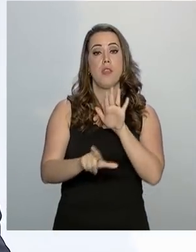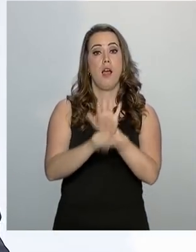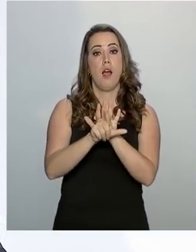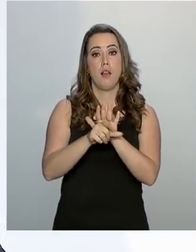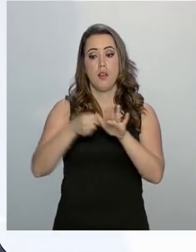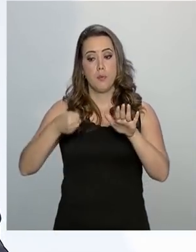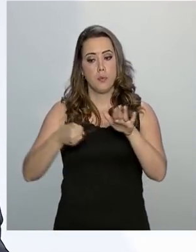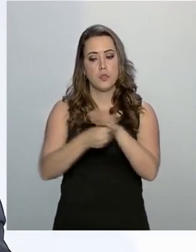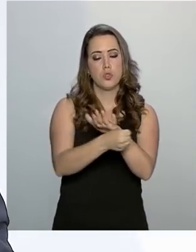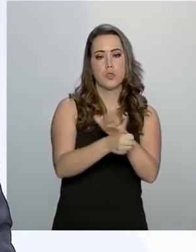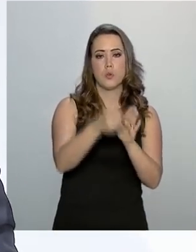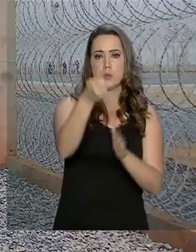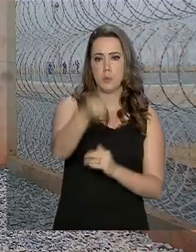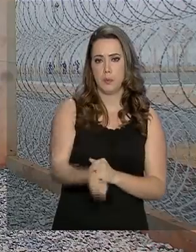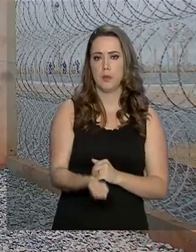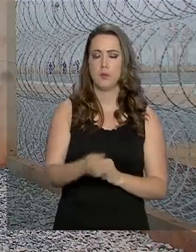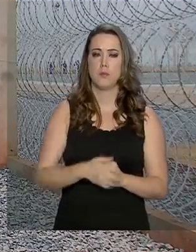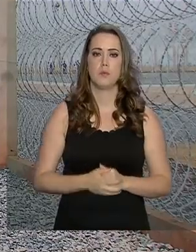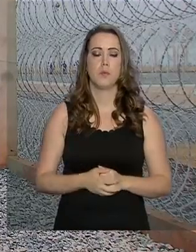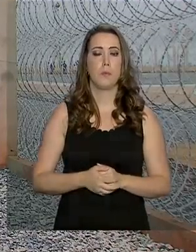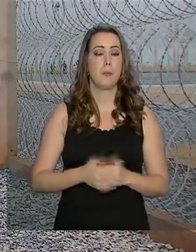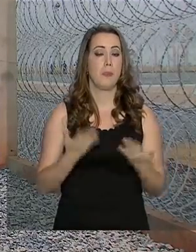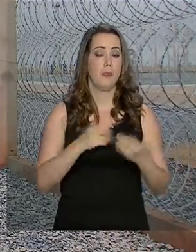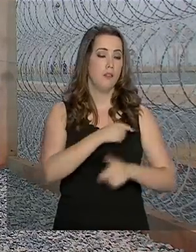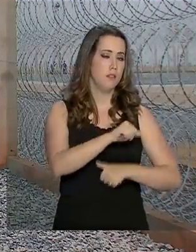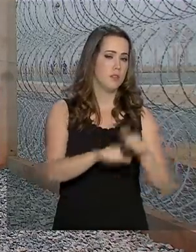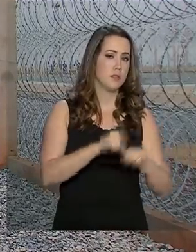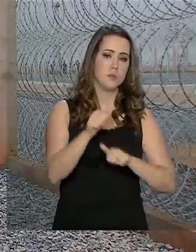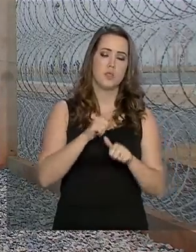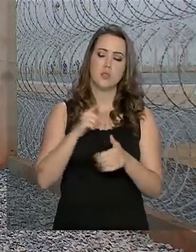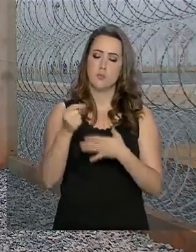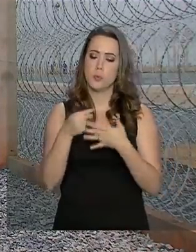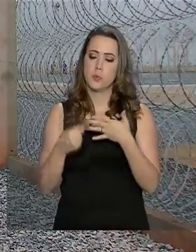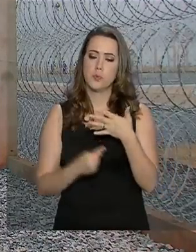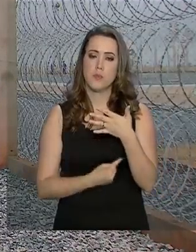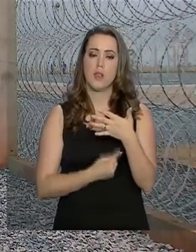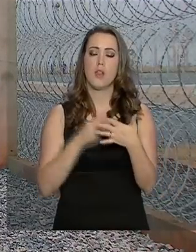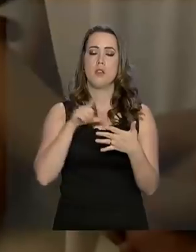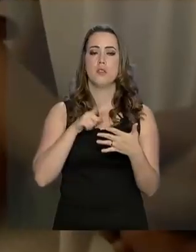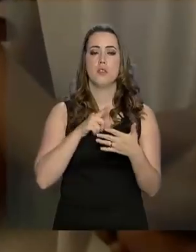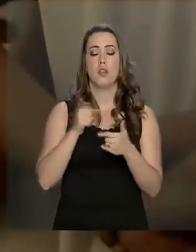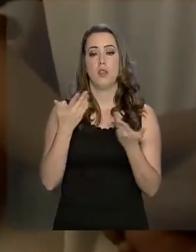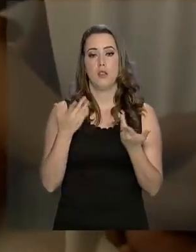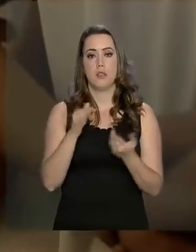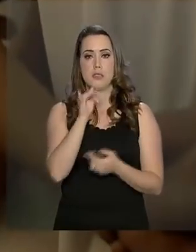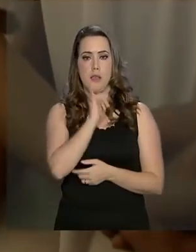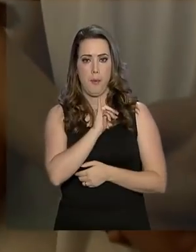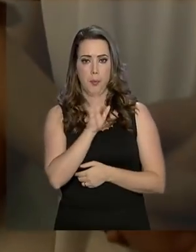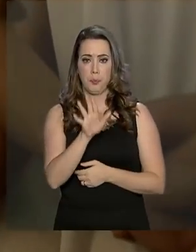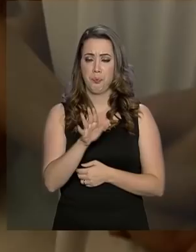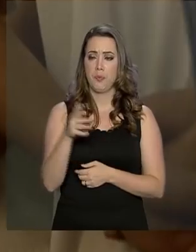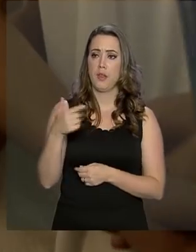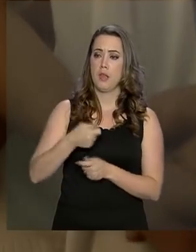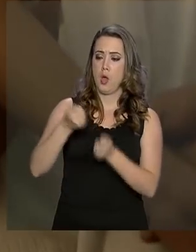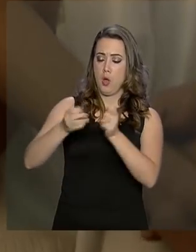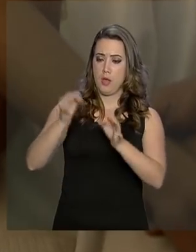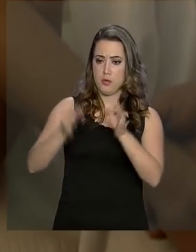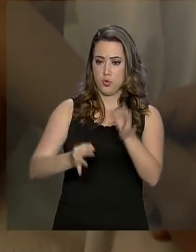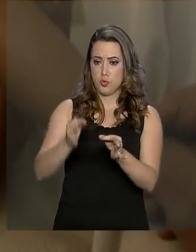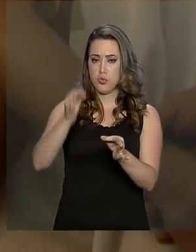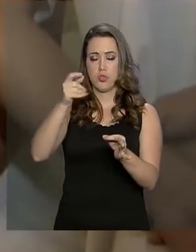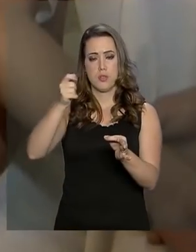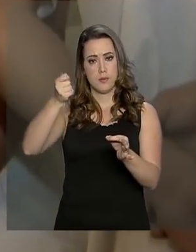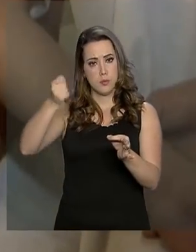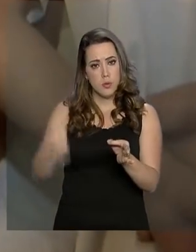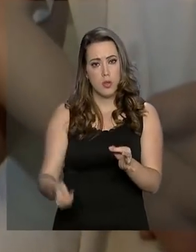e de crimes hediondos. Entre as mudanças previstas está a execução de condenação imediatamente